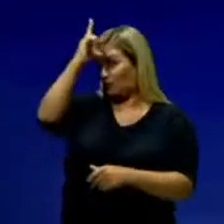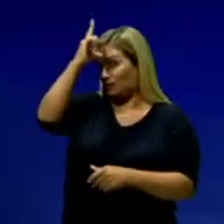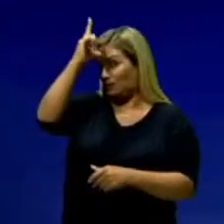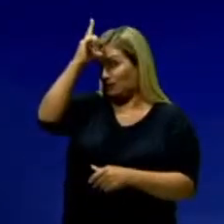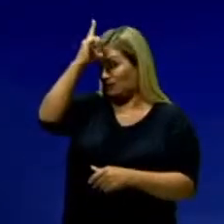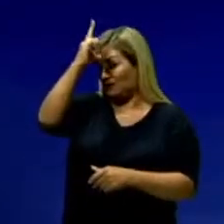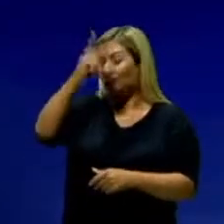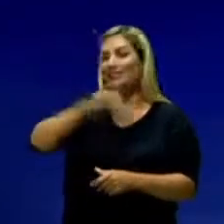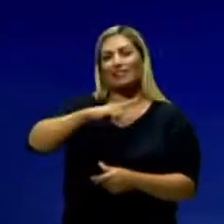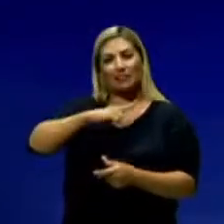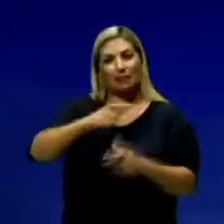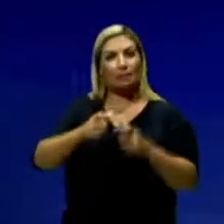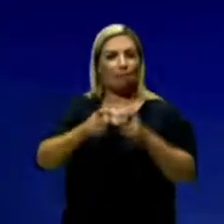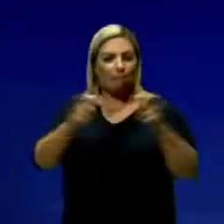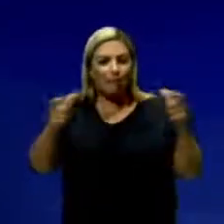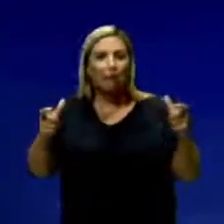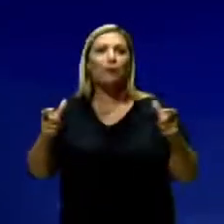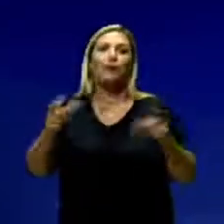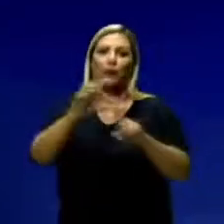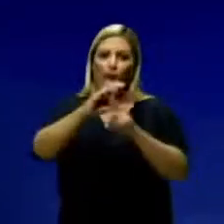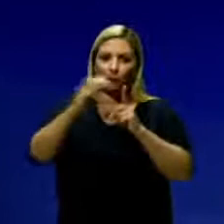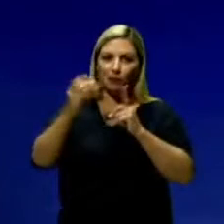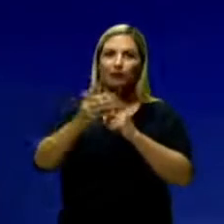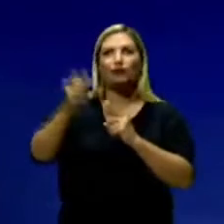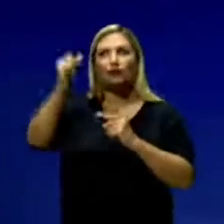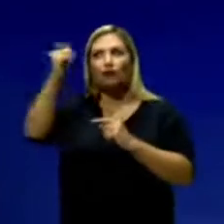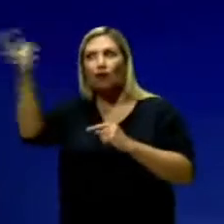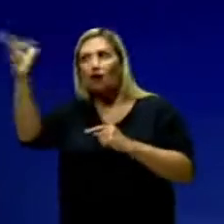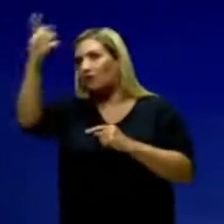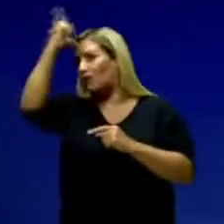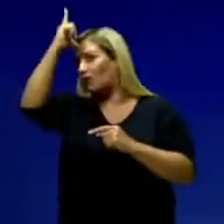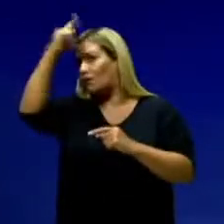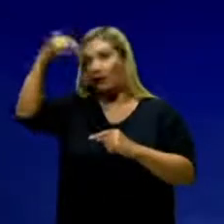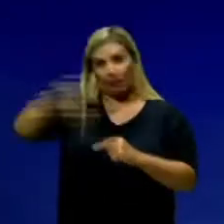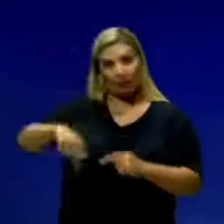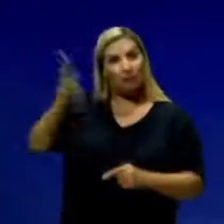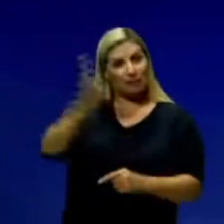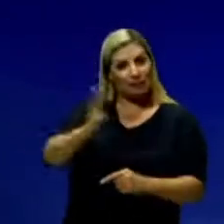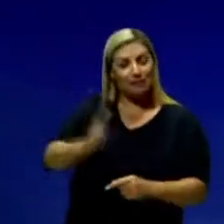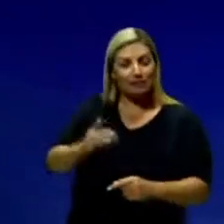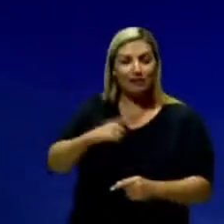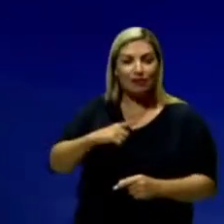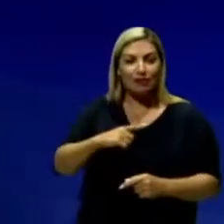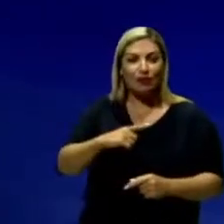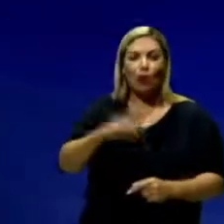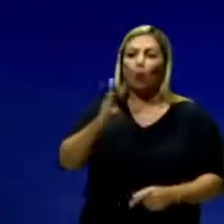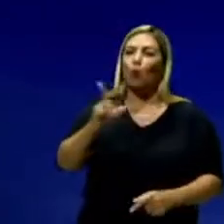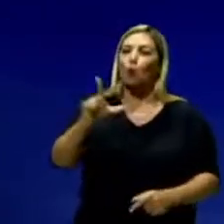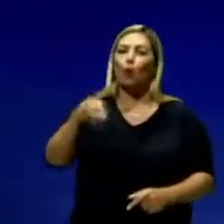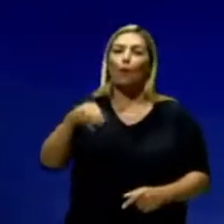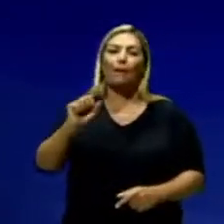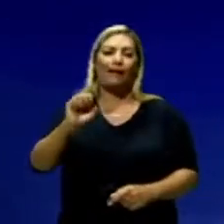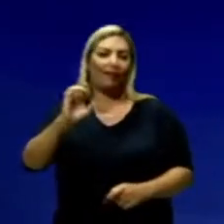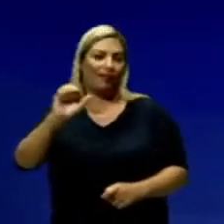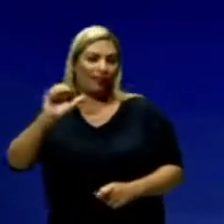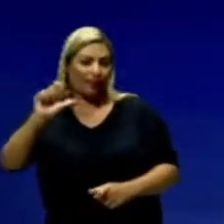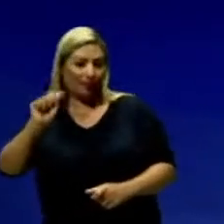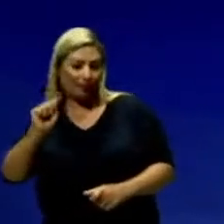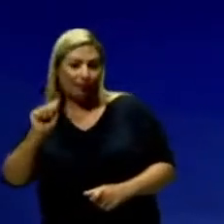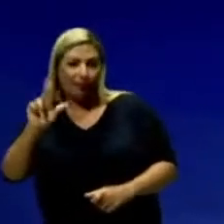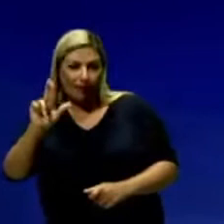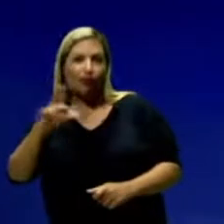alemães. A gente tem a maior comunidade alemã fora da Alemanha, no Brasil, que é lá em Blumenau. Então, a gente vê